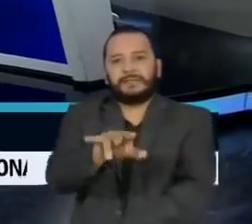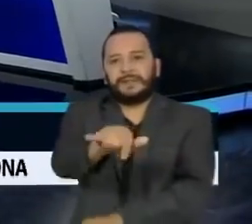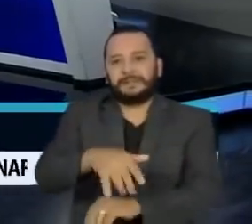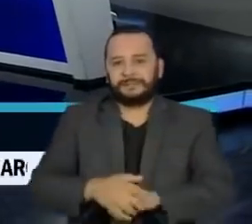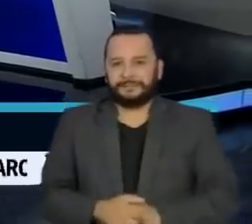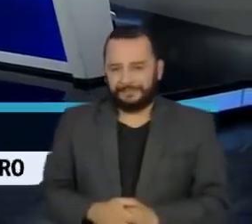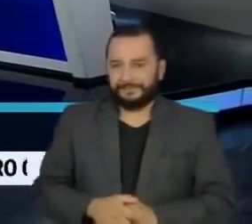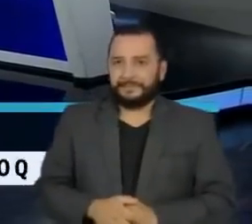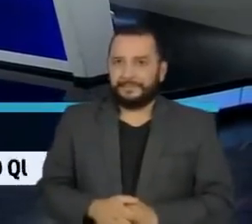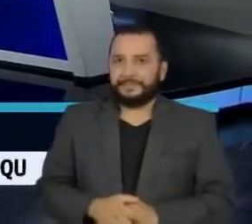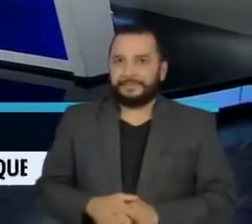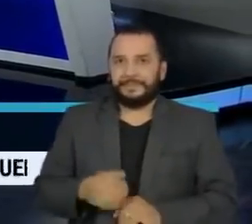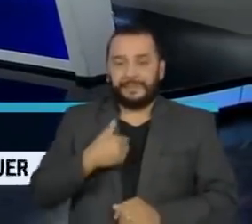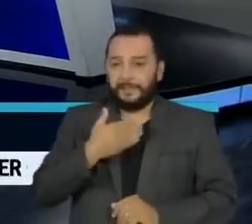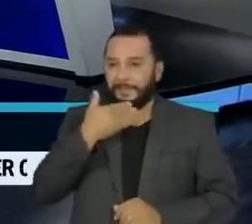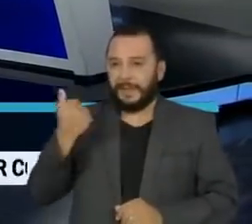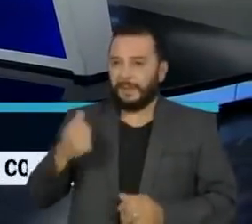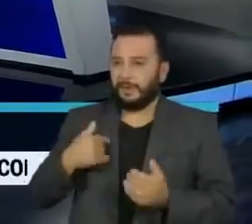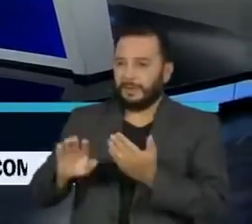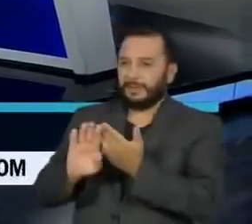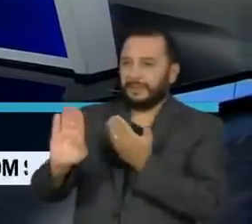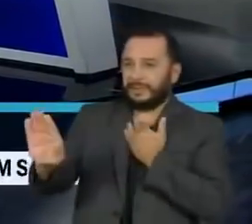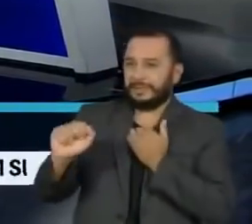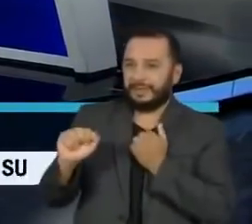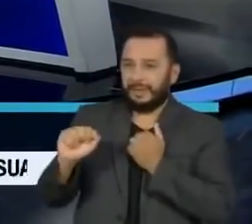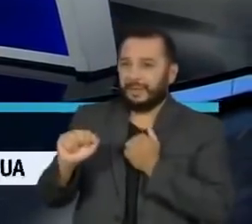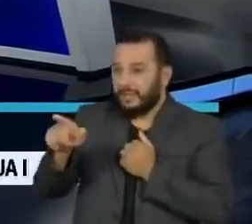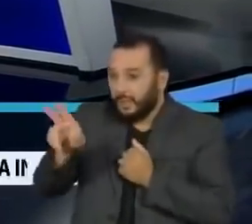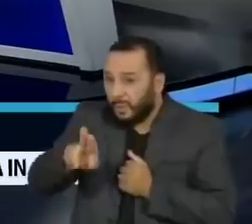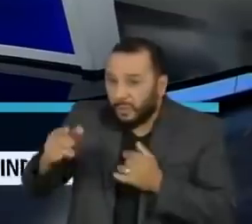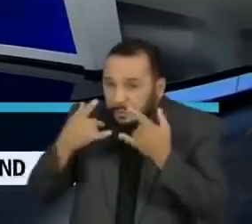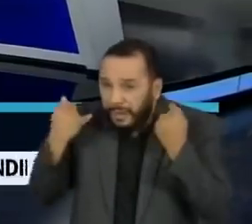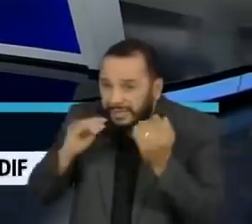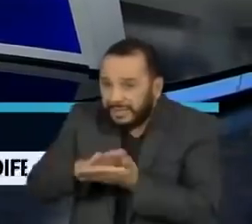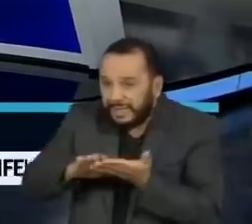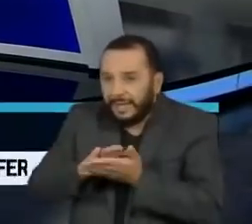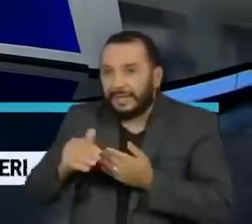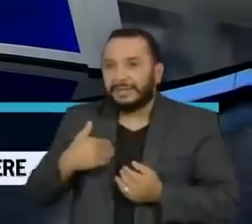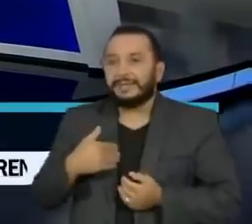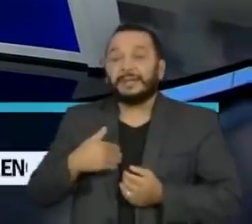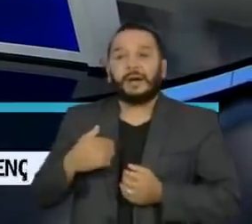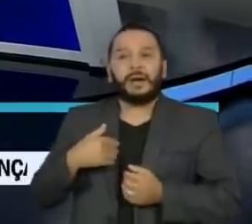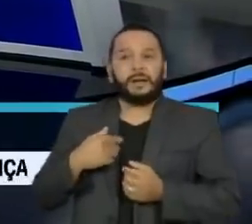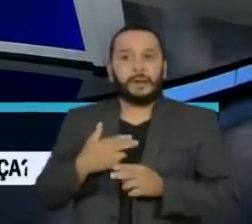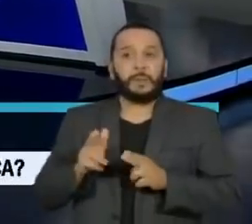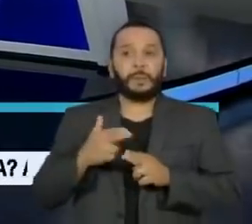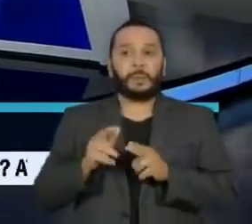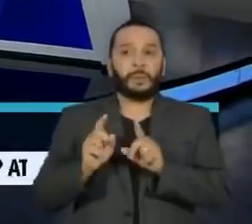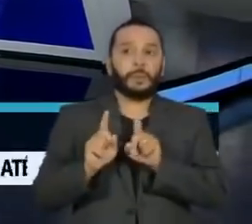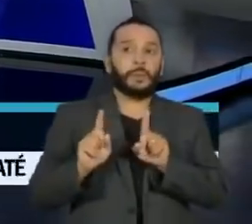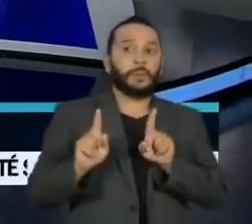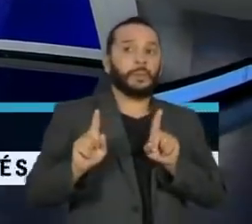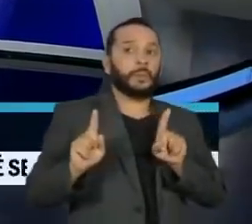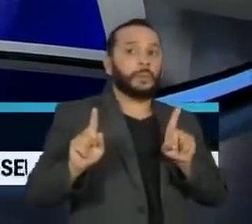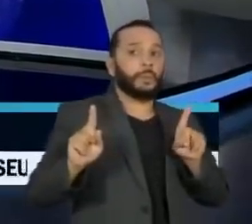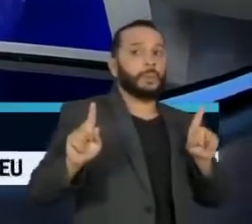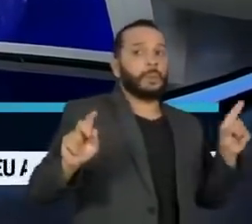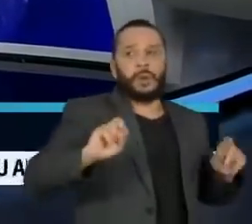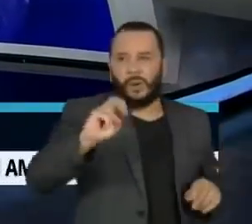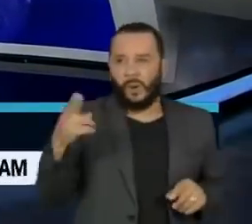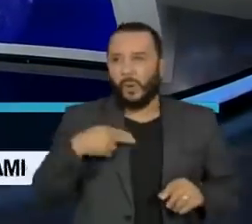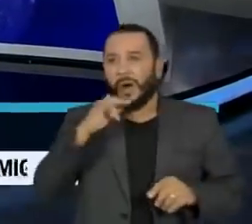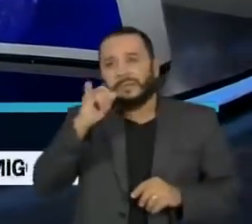Natália, melhor é se afastar do não mascarado sem falar nada ou alertar a pessoa mesmo correndo risco de comprar uma briga?